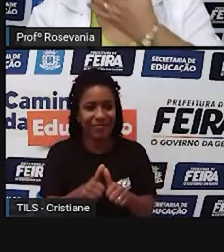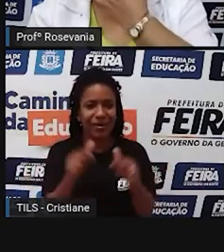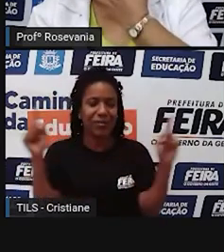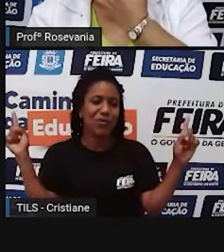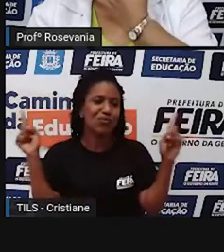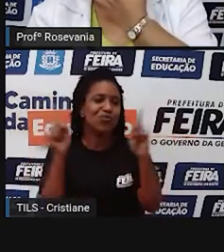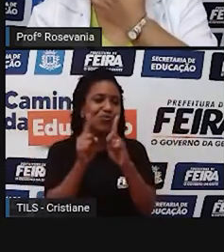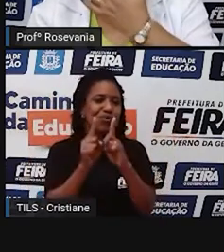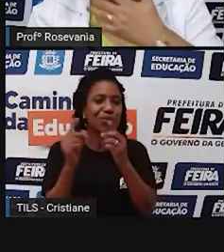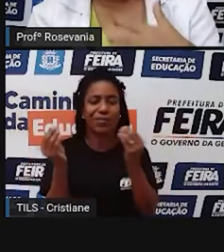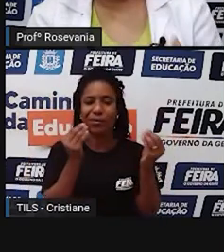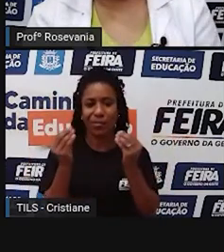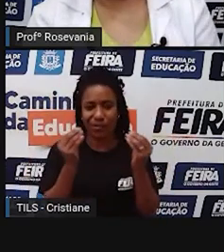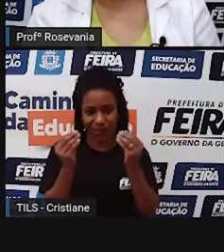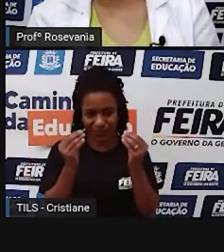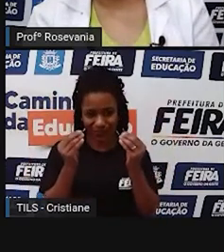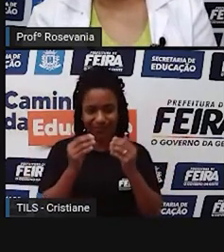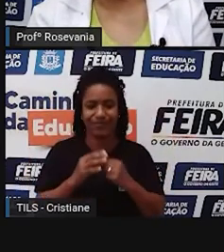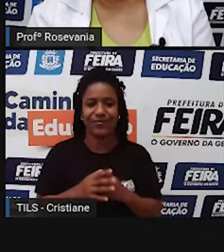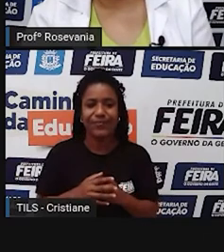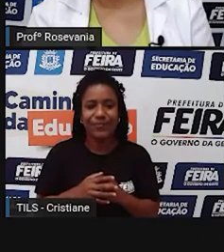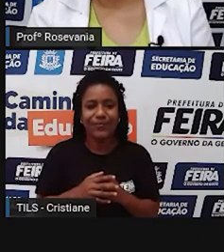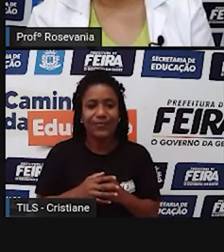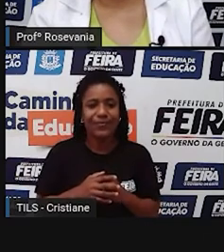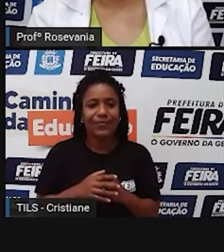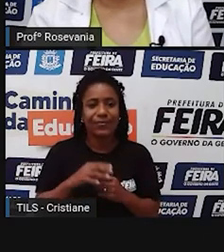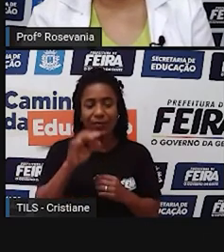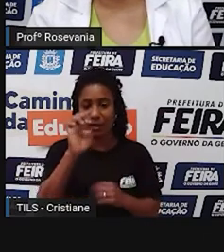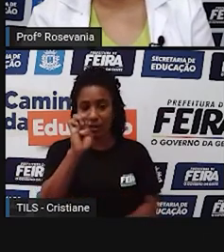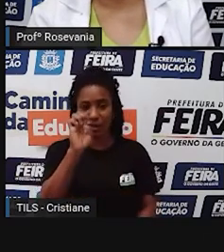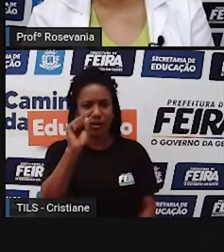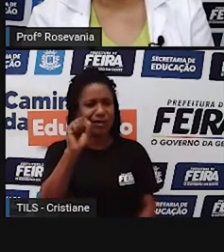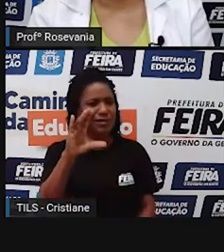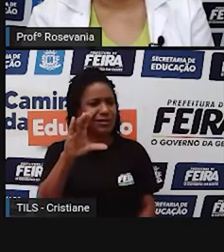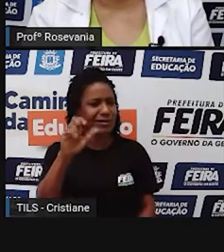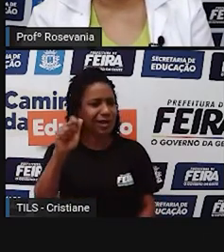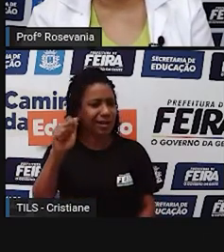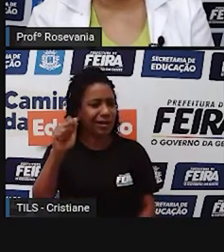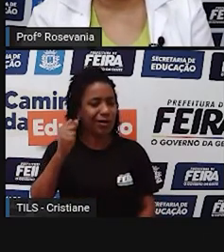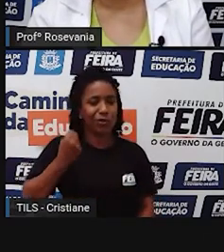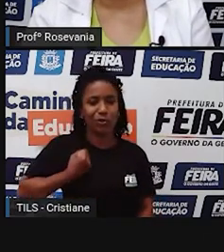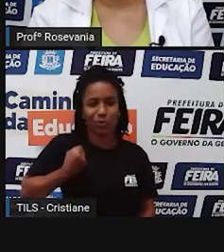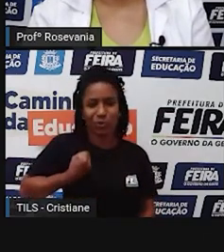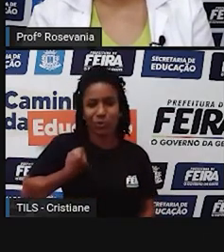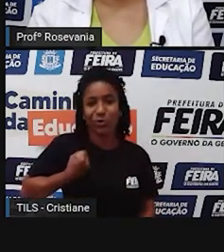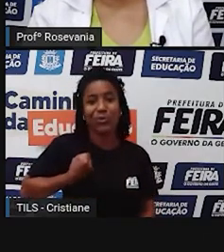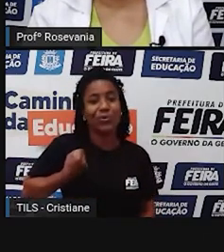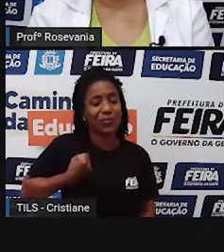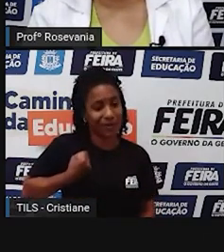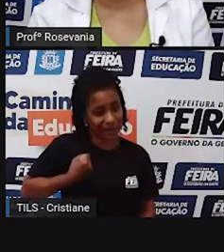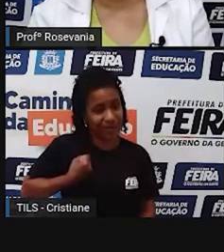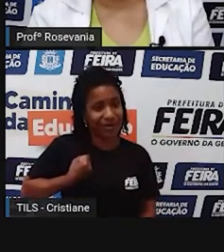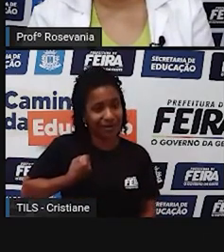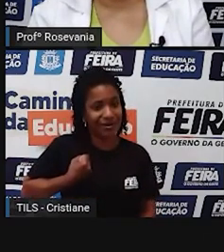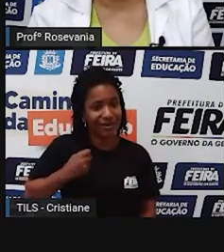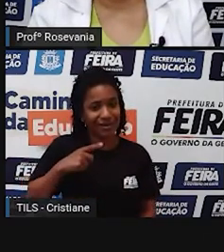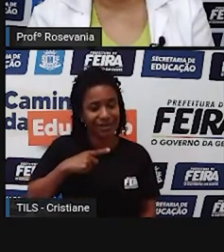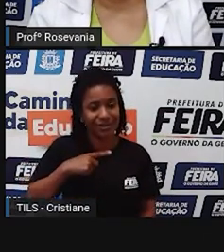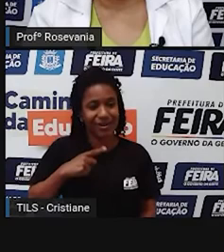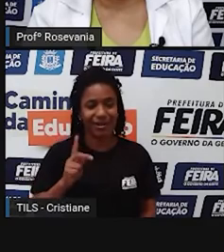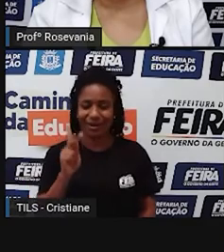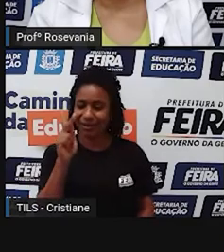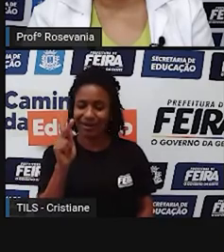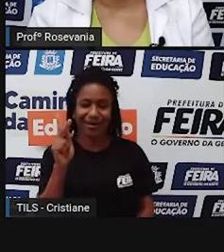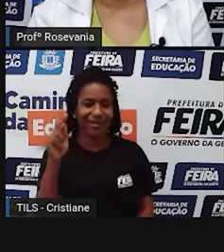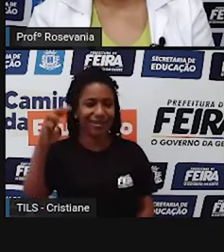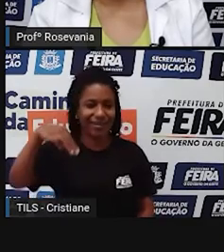ao mapa. A escala numérica apresenta-se em números de uma divisão, essa é a escala